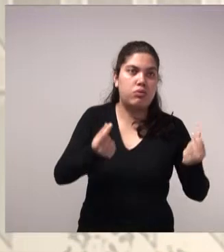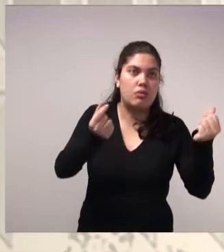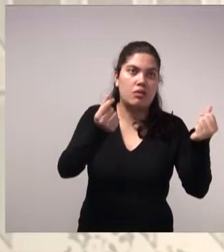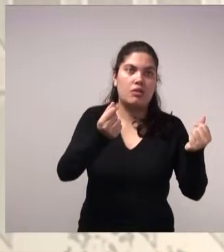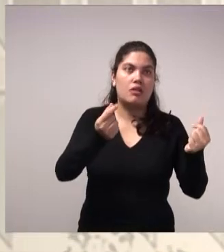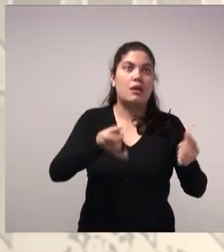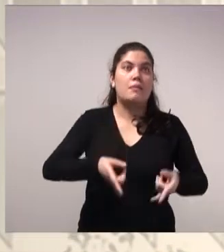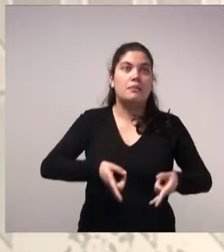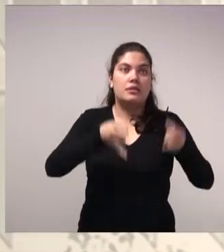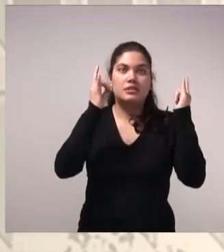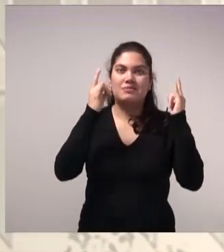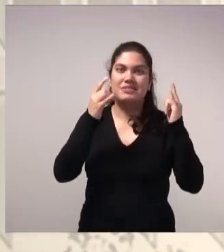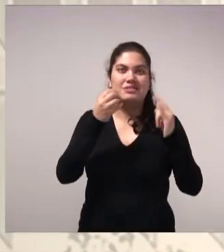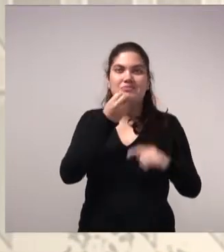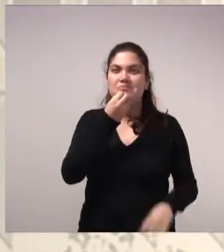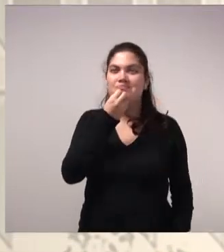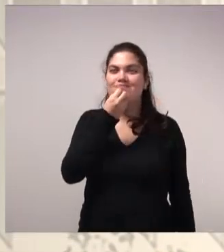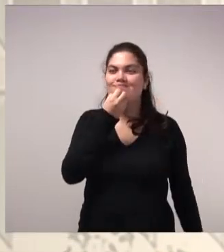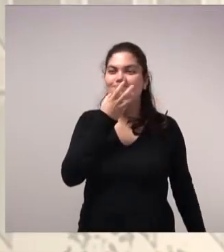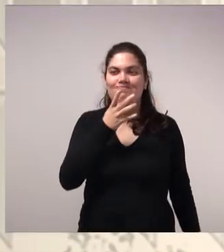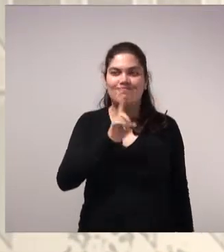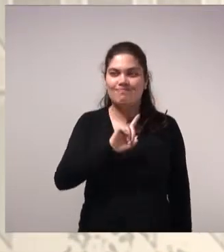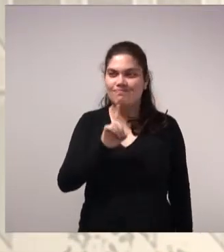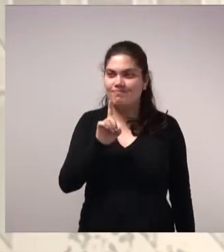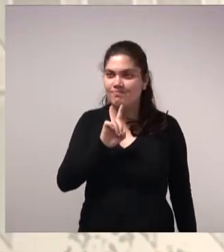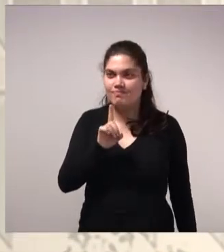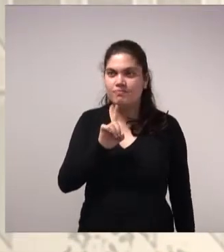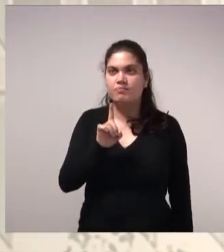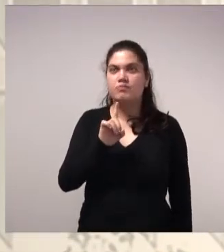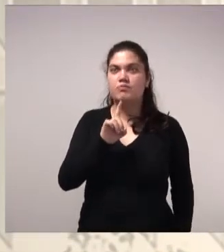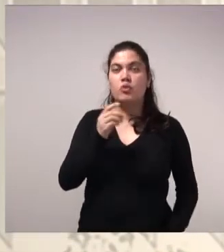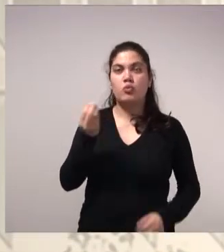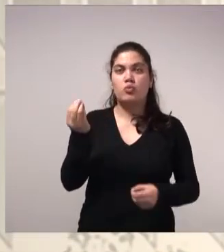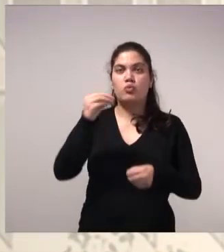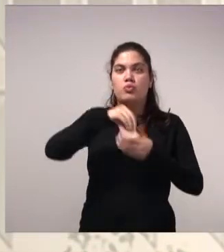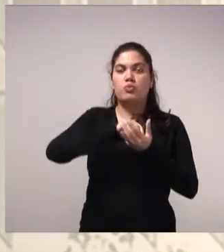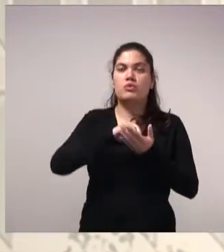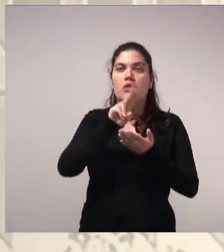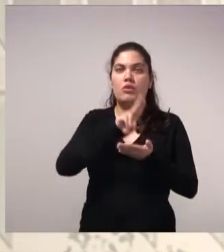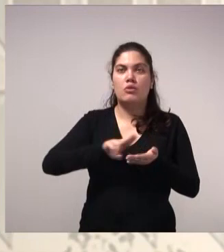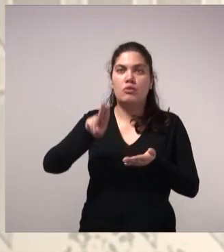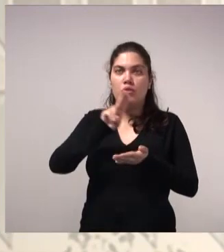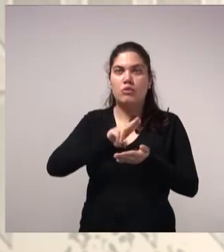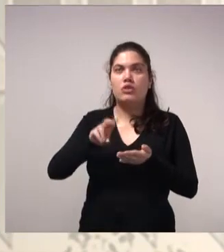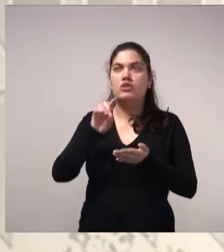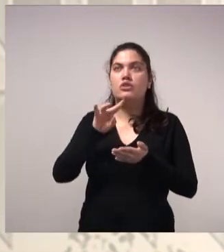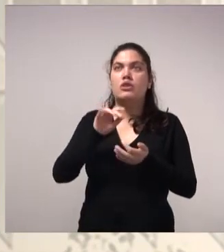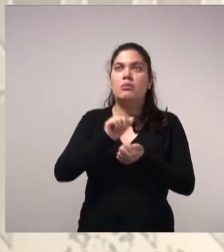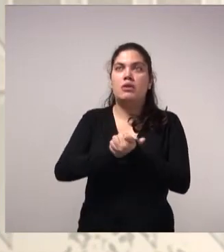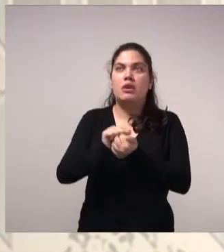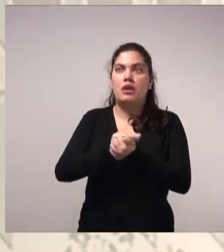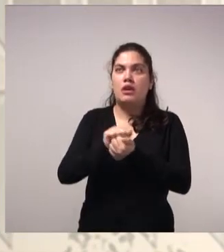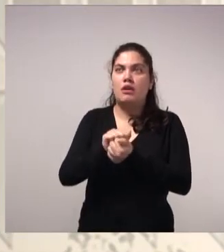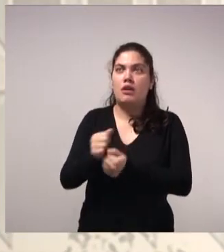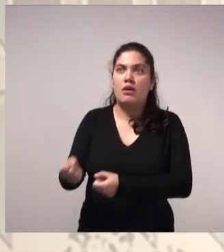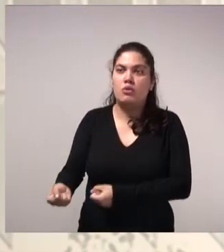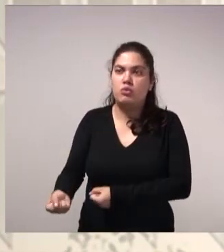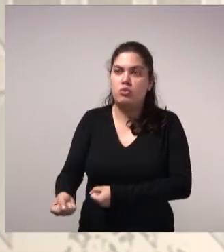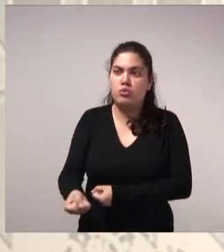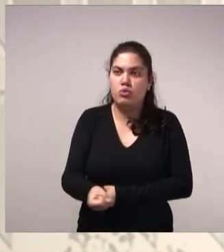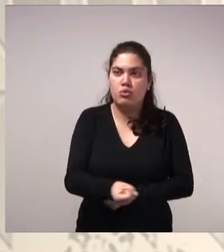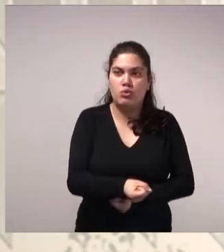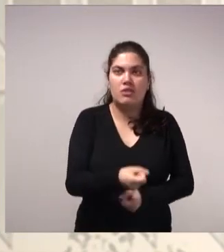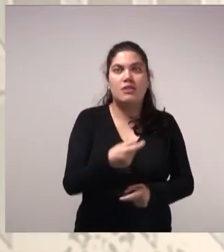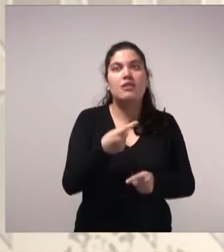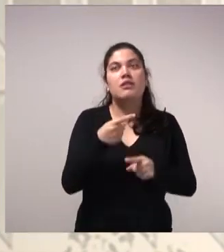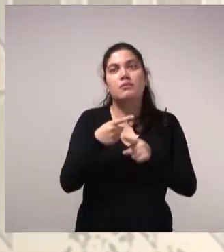não foi viável implementar um sistema de reuso apenas para lavagem de piso e irrigação. Ele é